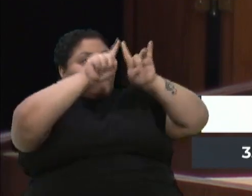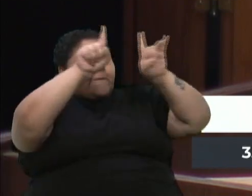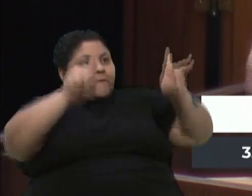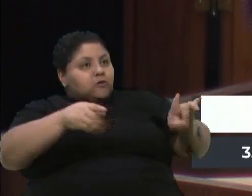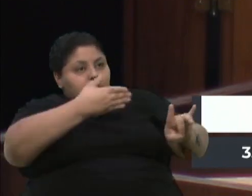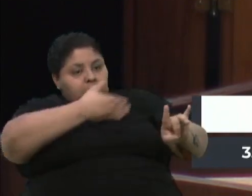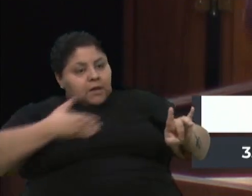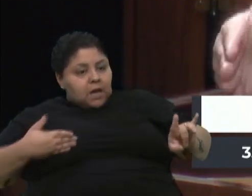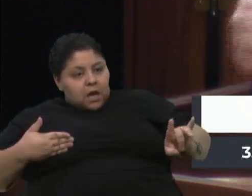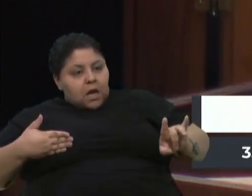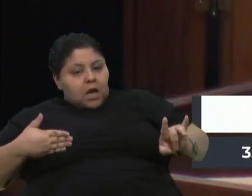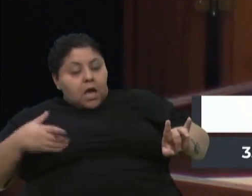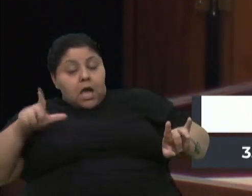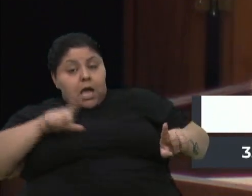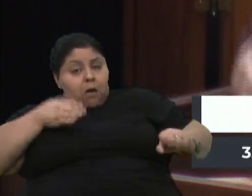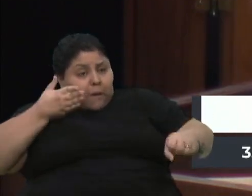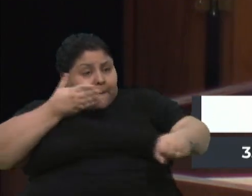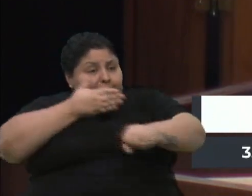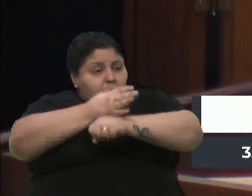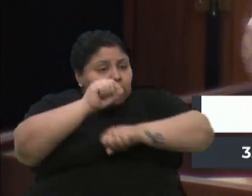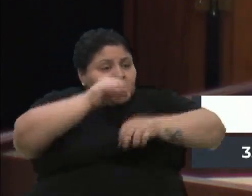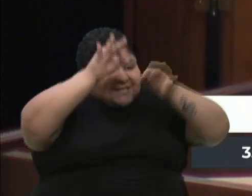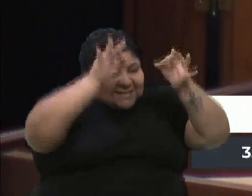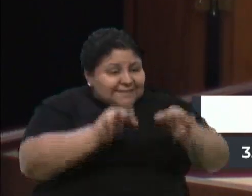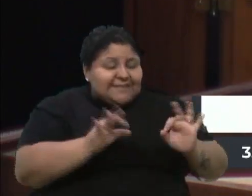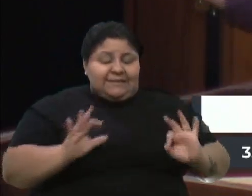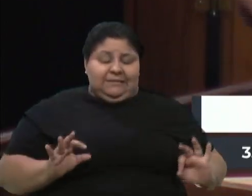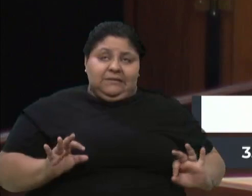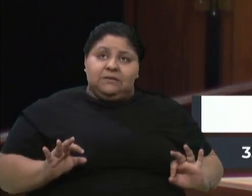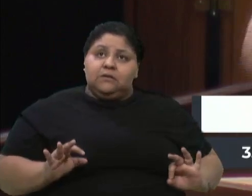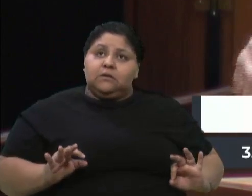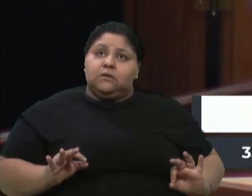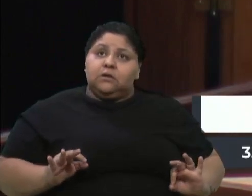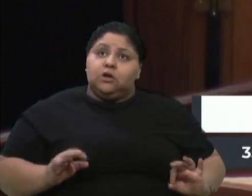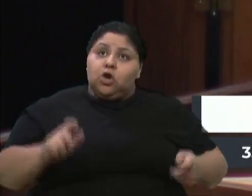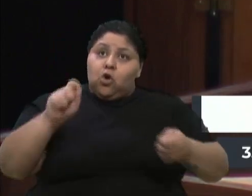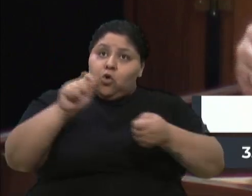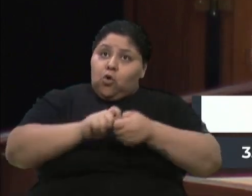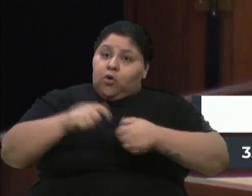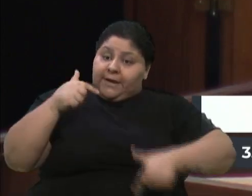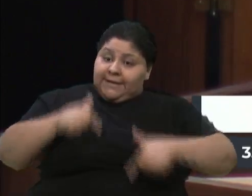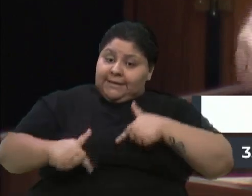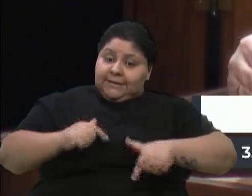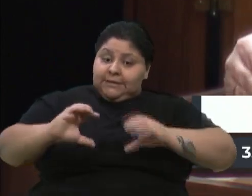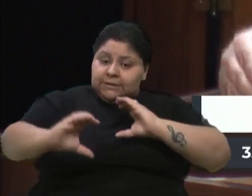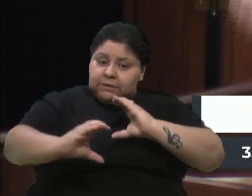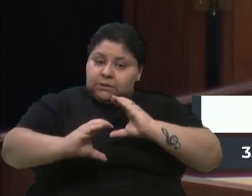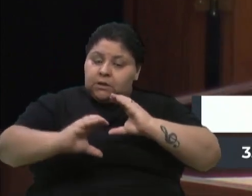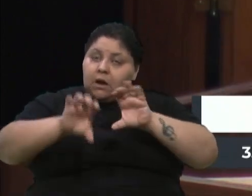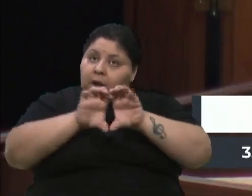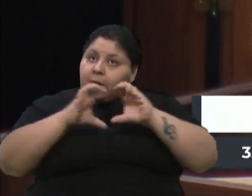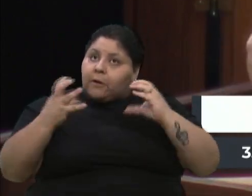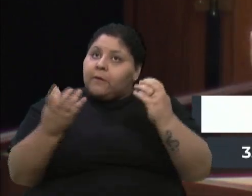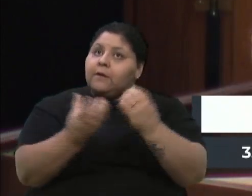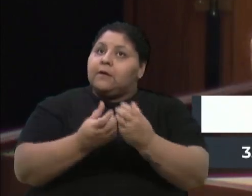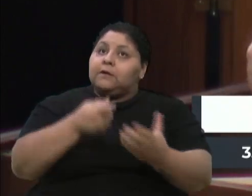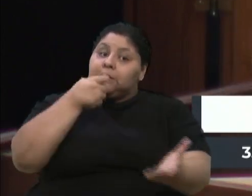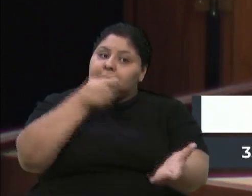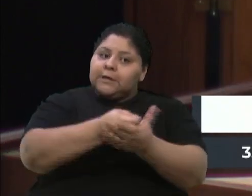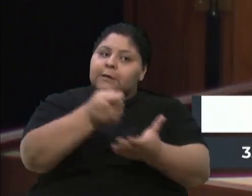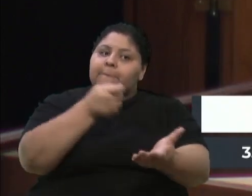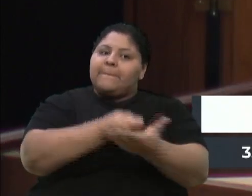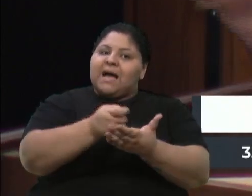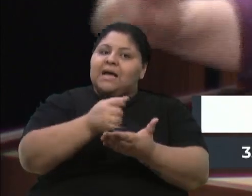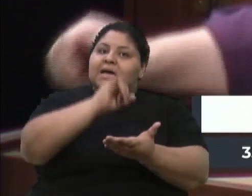Eu sou a favor do que dá certo. Eu sou a favor do que se entrega para a comunidade como ela é pagadora de impostos e tem que reclamar